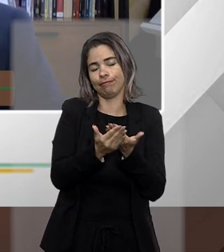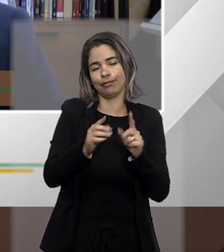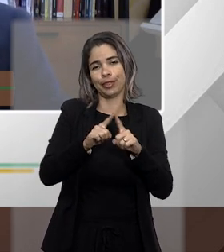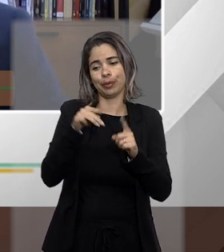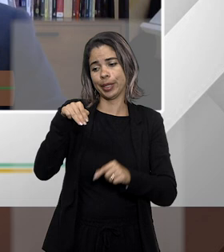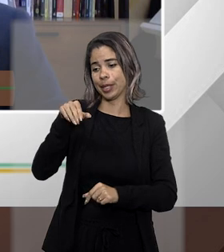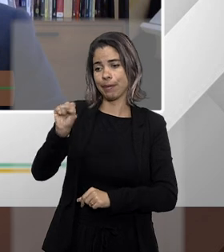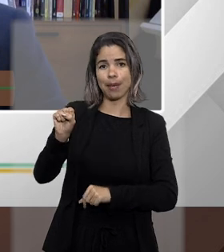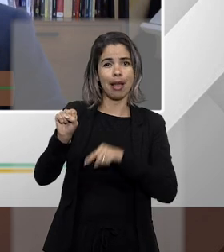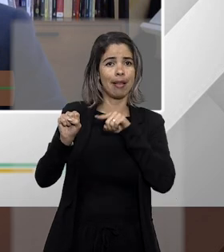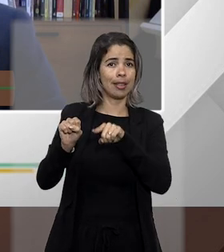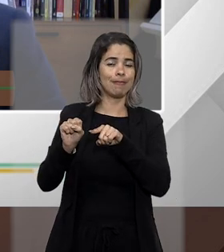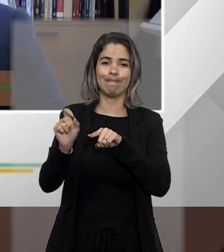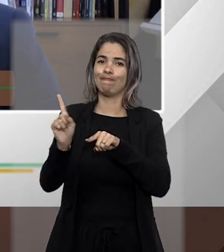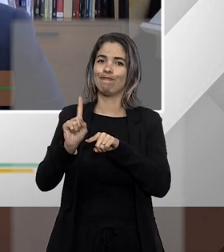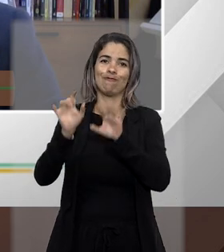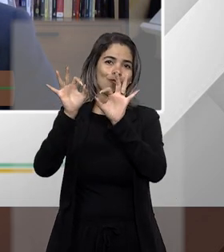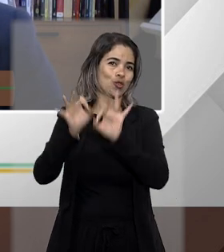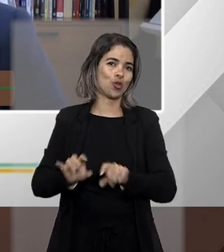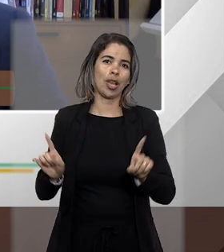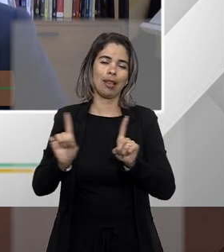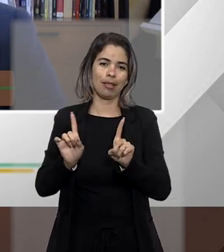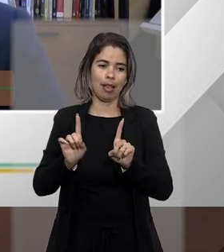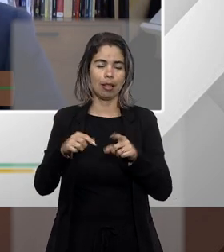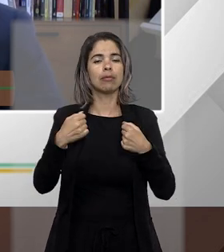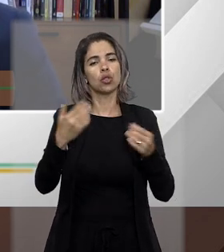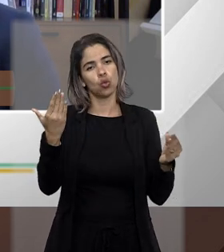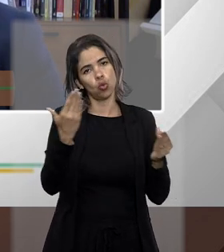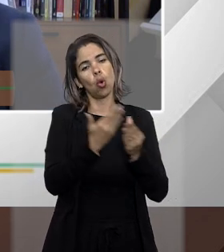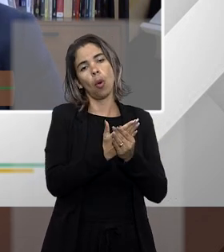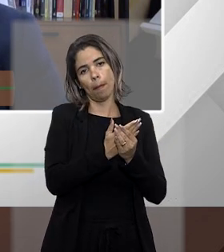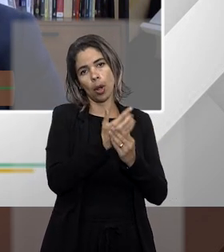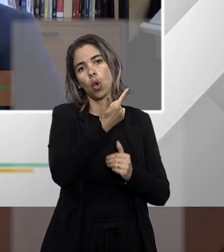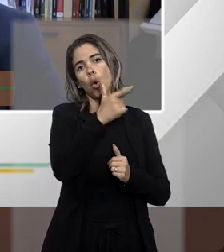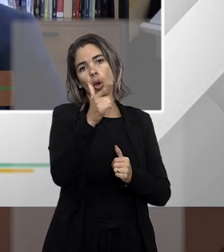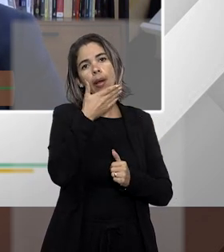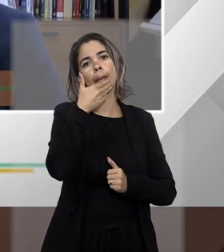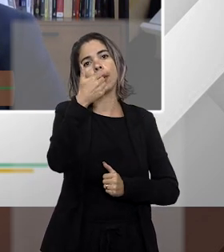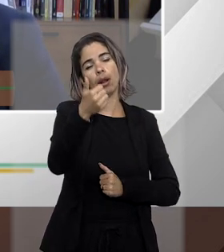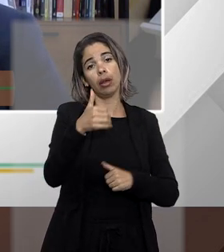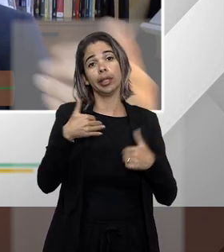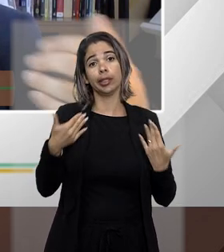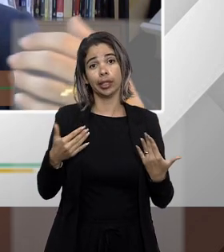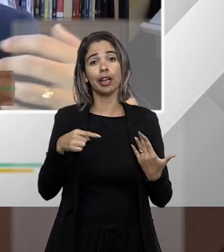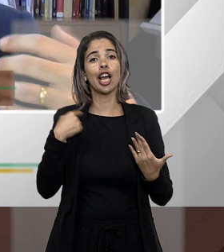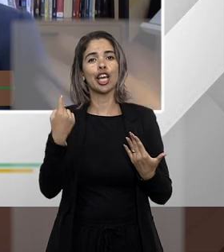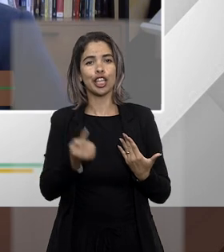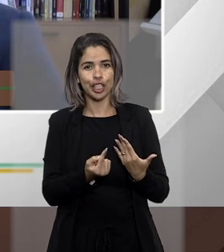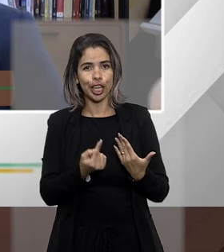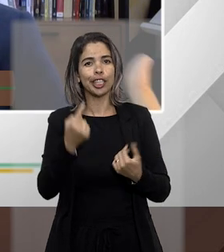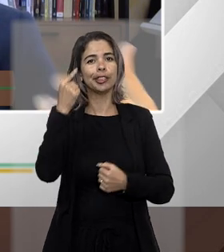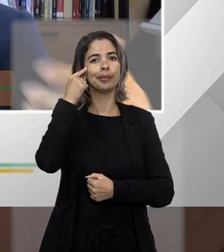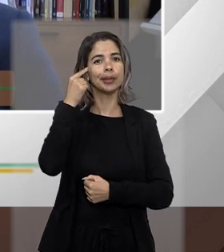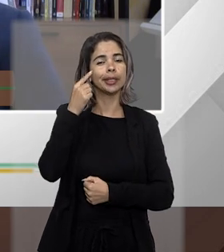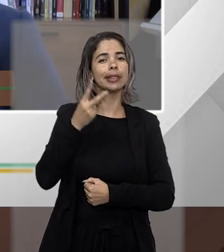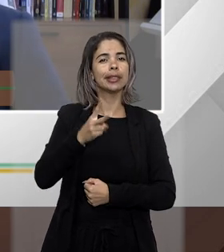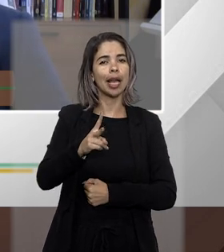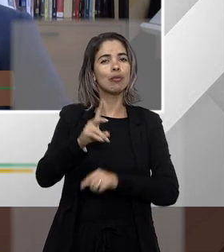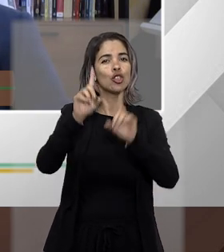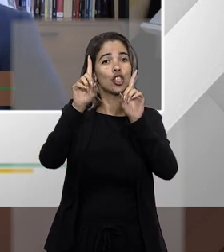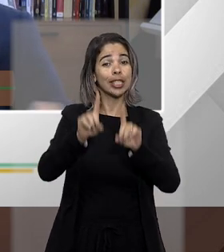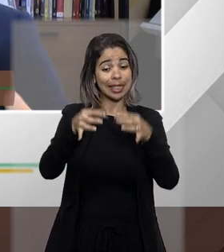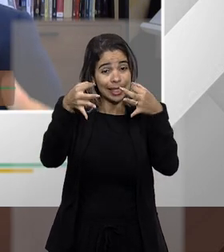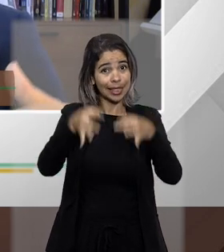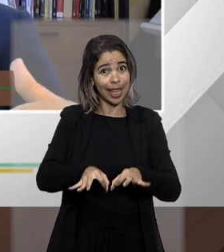ação ordinária cumpriria muito melhor esse papel então portanto a gente acaba voltando naquela questão do direito de liquidez certo que ele deve ser demonstrado de